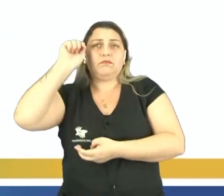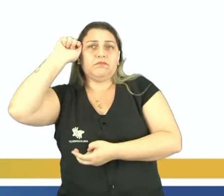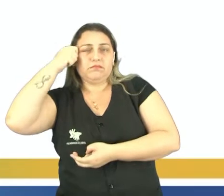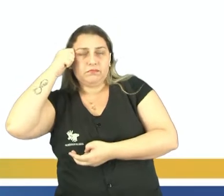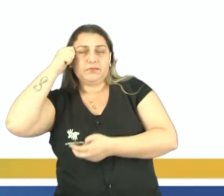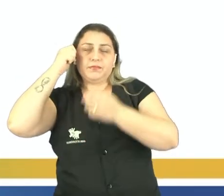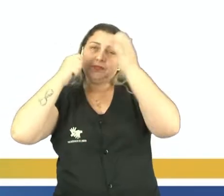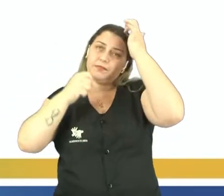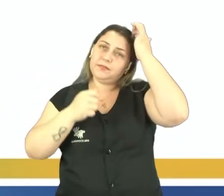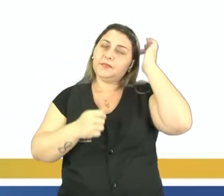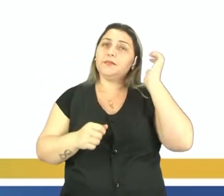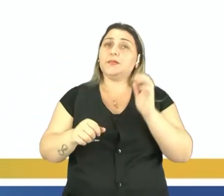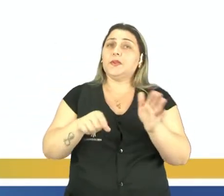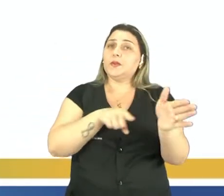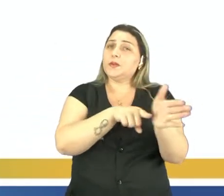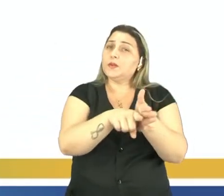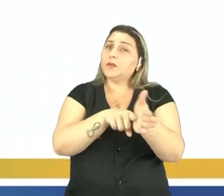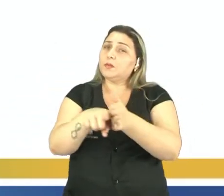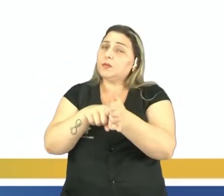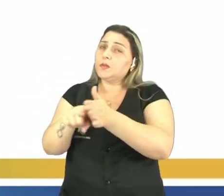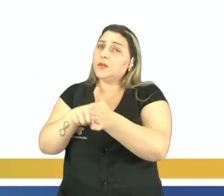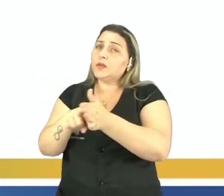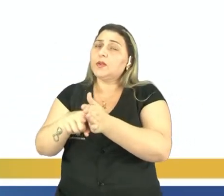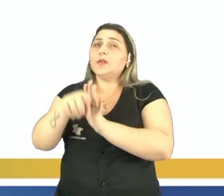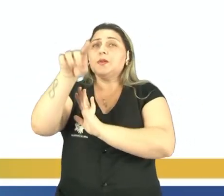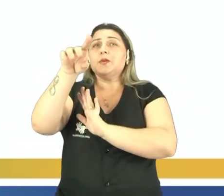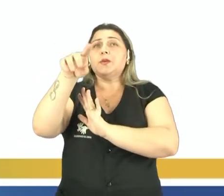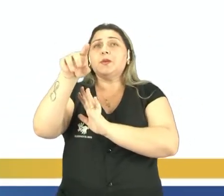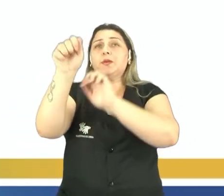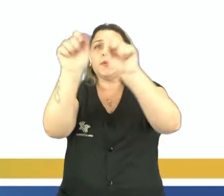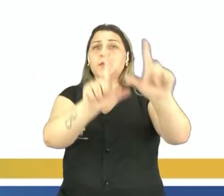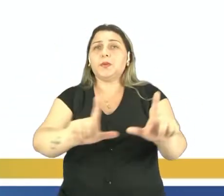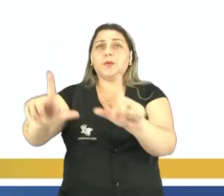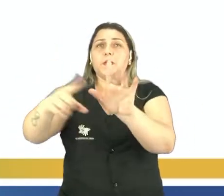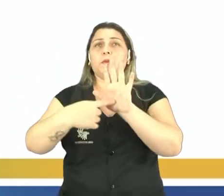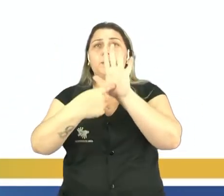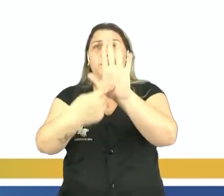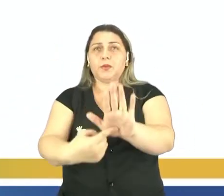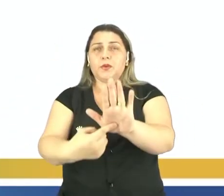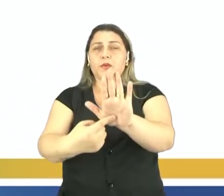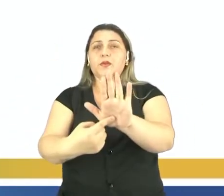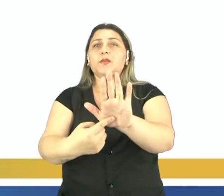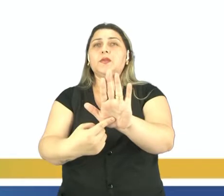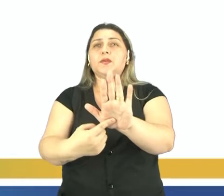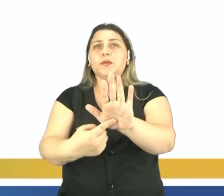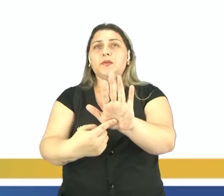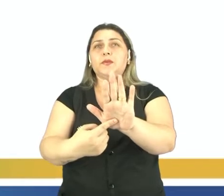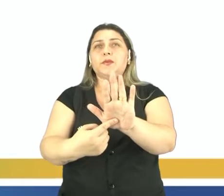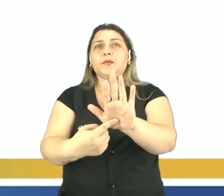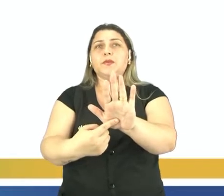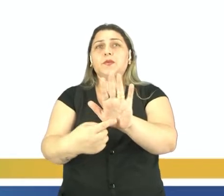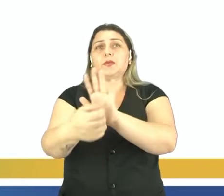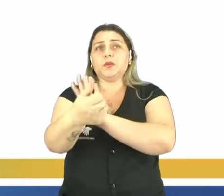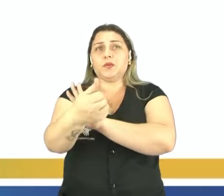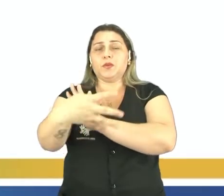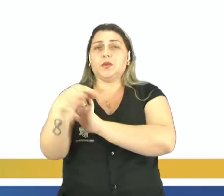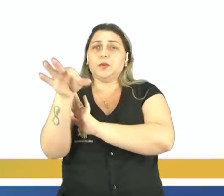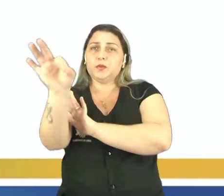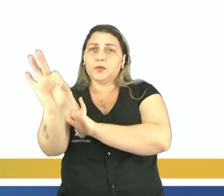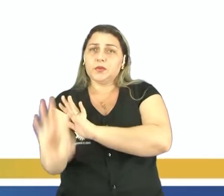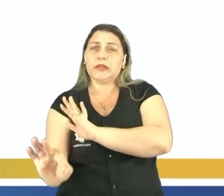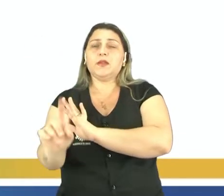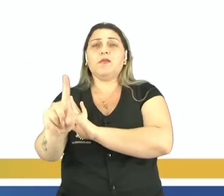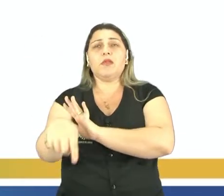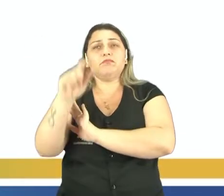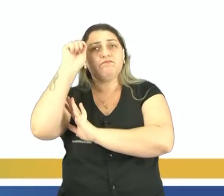observe aí. Vamos ter esses dados nesses slides aí, tá, Onde mostra isso aí, tá? 64% na bolinha azul lá, né? É